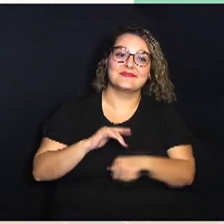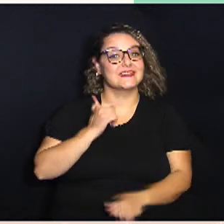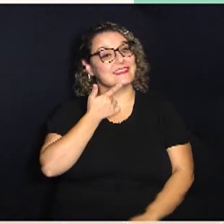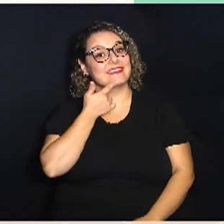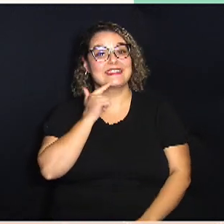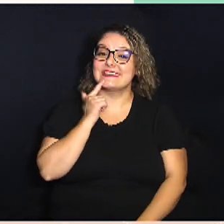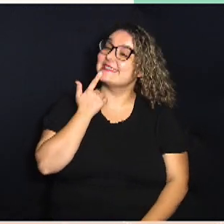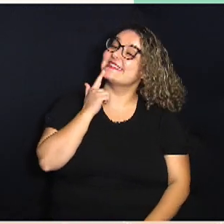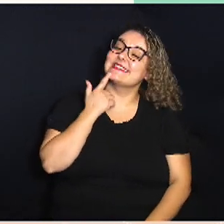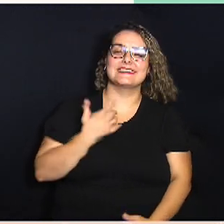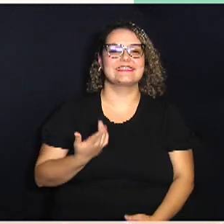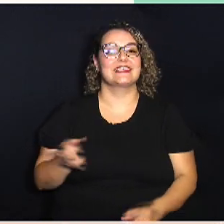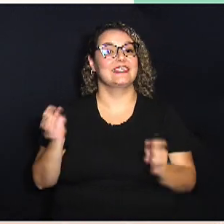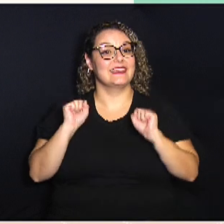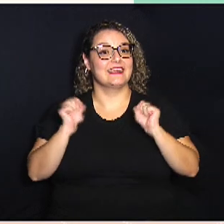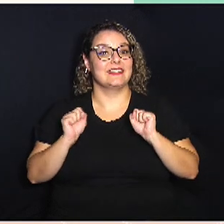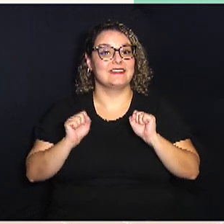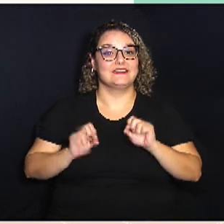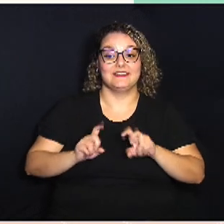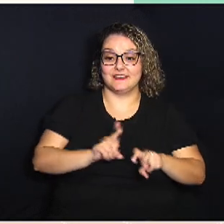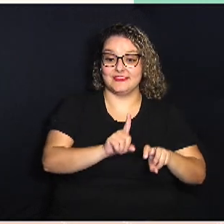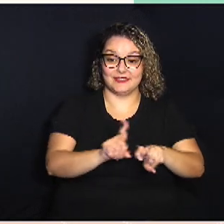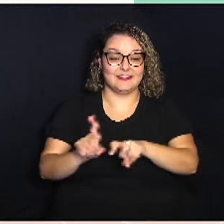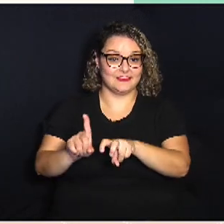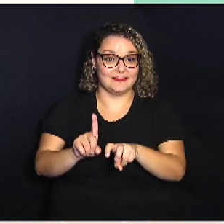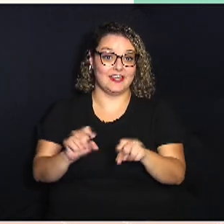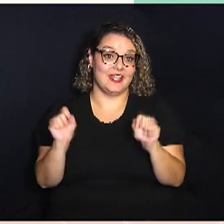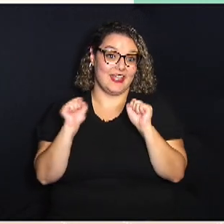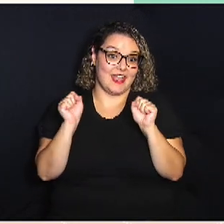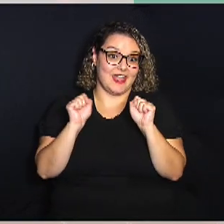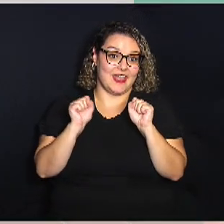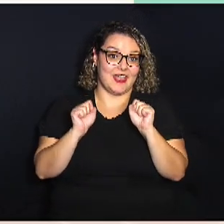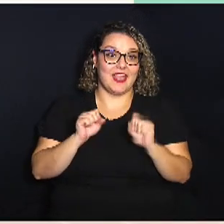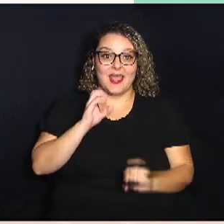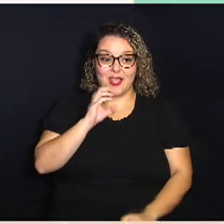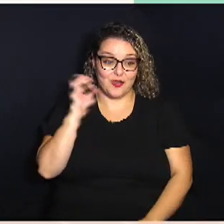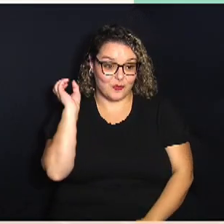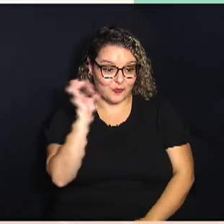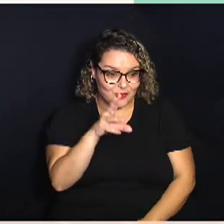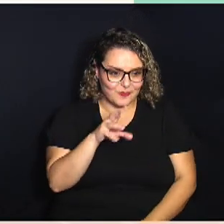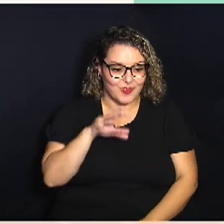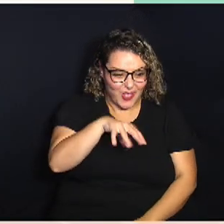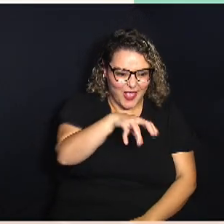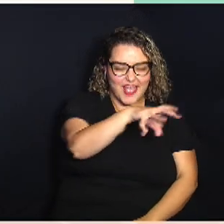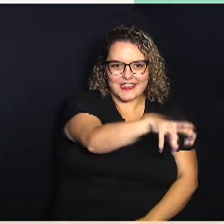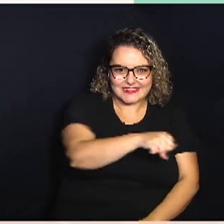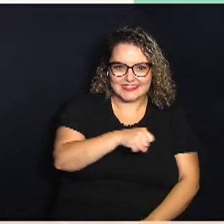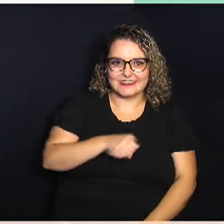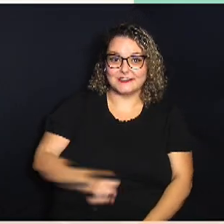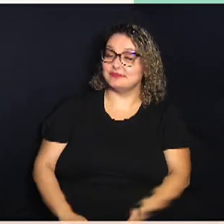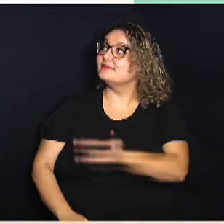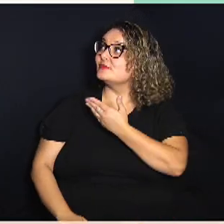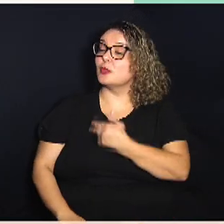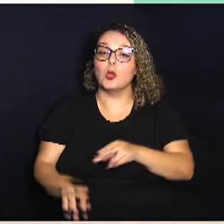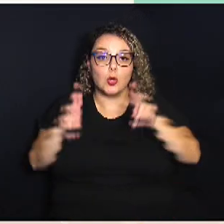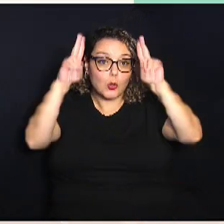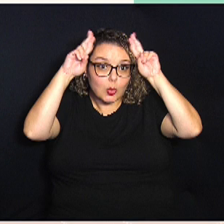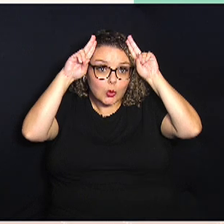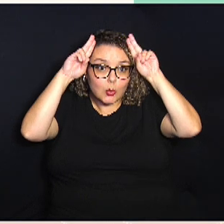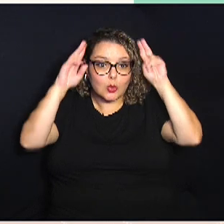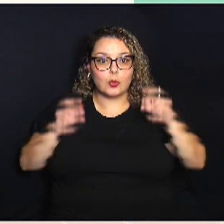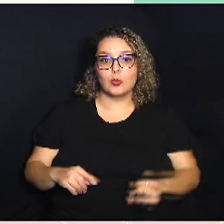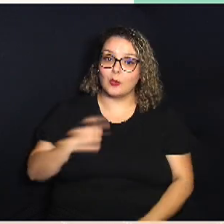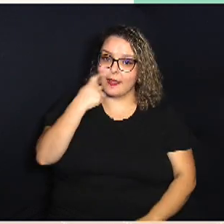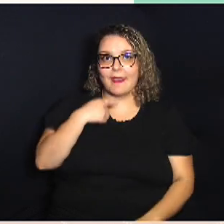que adora a companhia de outras pessoas e ama buscar uma bolinha Bitoca é um pitbull caramelo com cara de